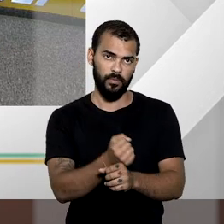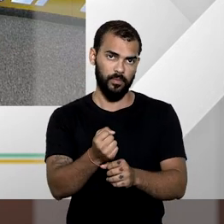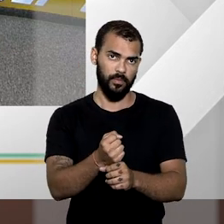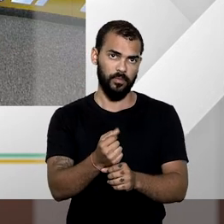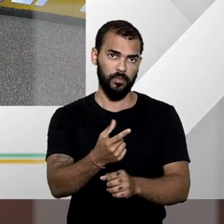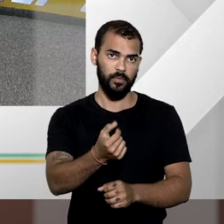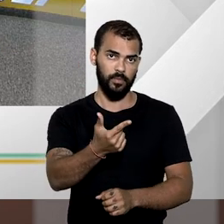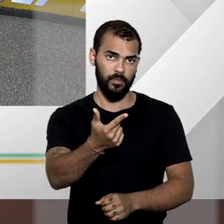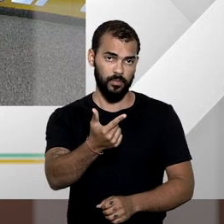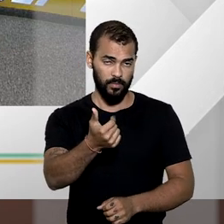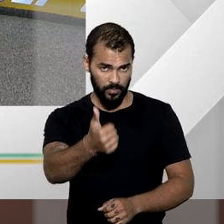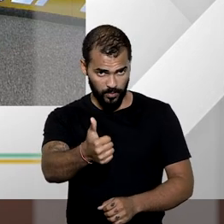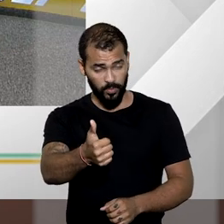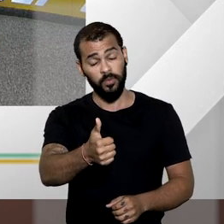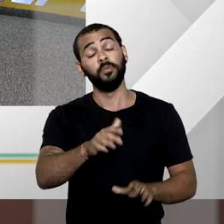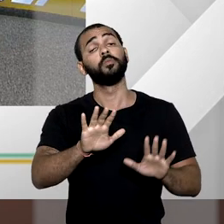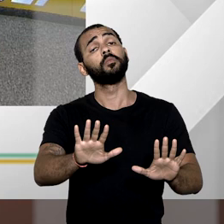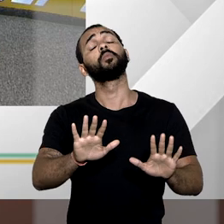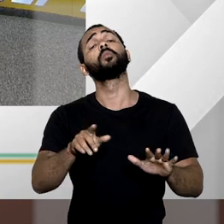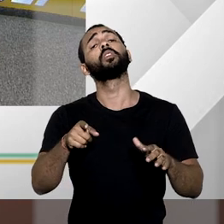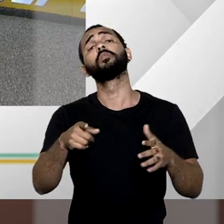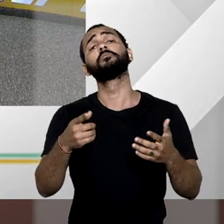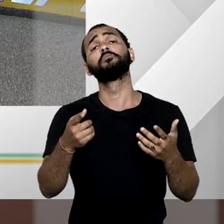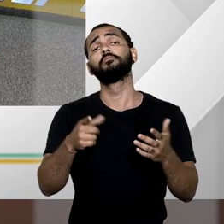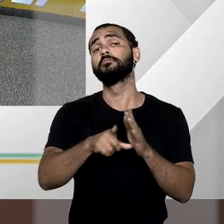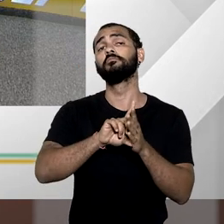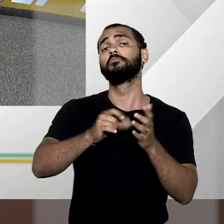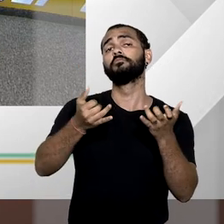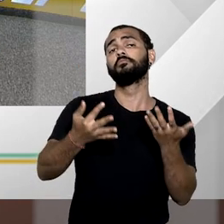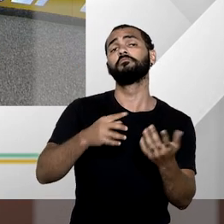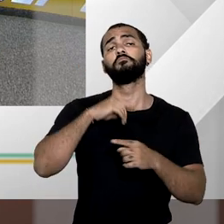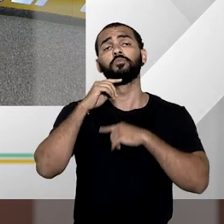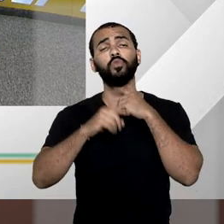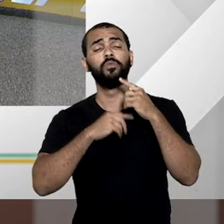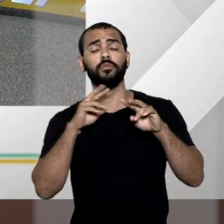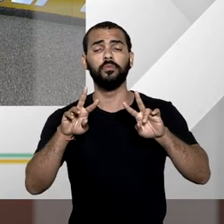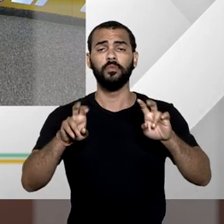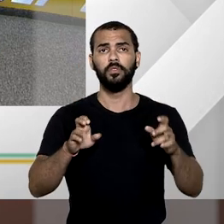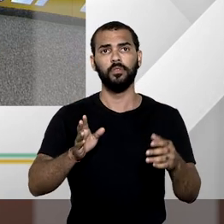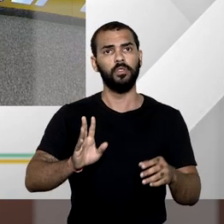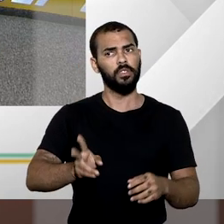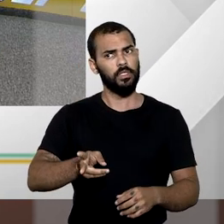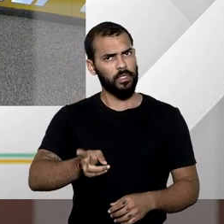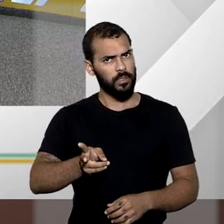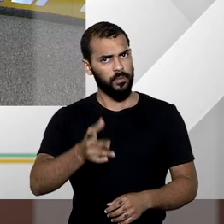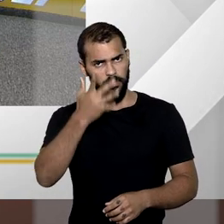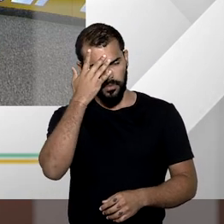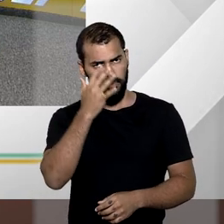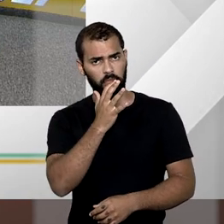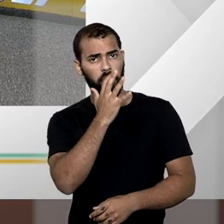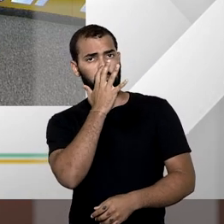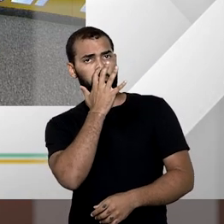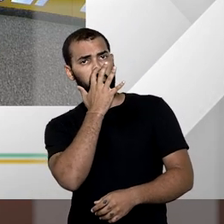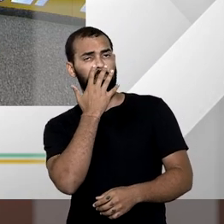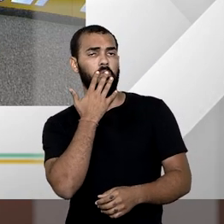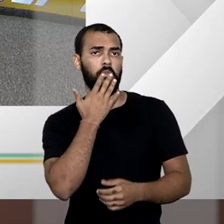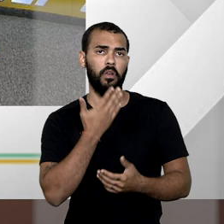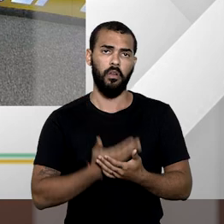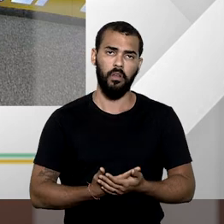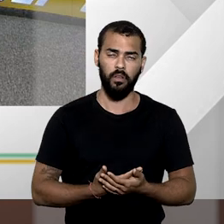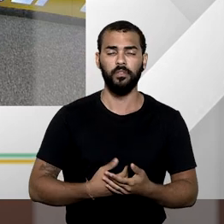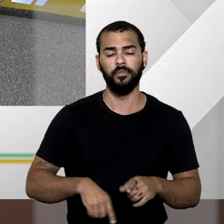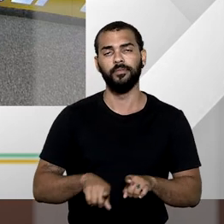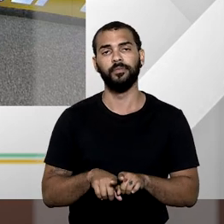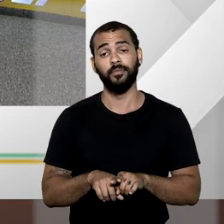esclarecer algumas das principais dúvidas sobre esse tema que sempre chama bastante atenção, não é mesmo, Samanta Peçanha?